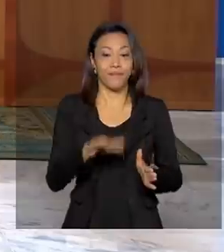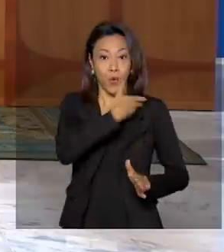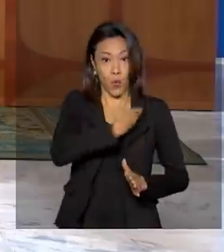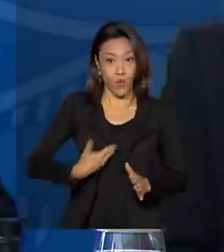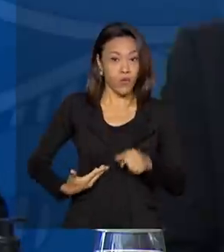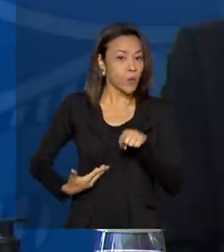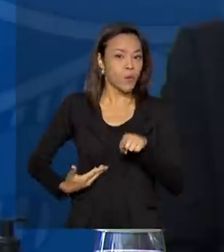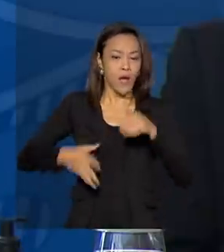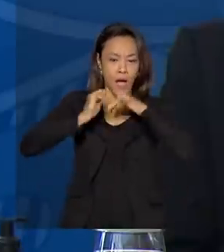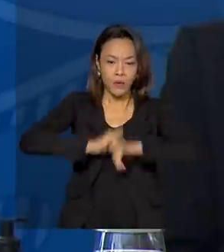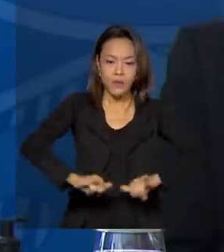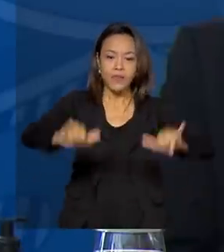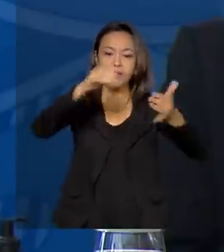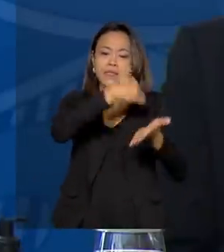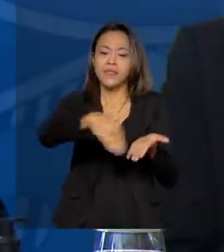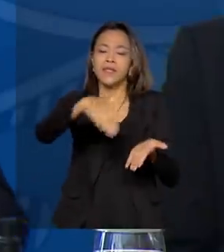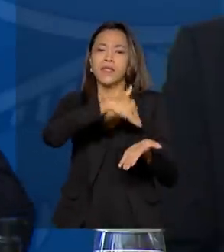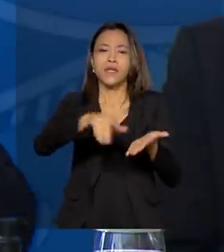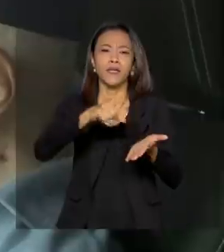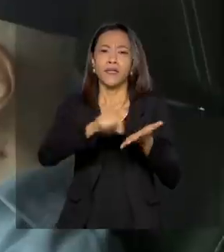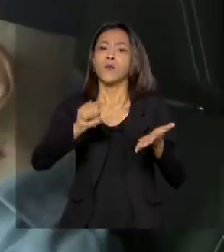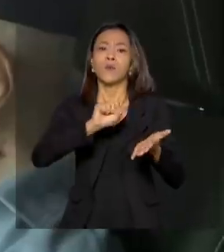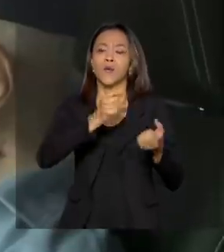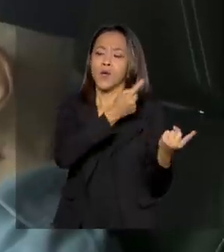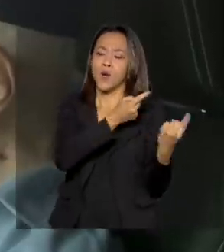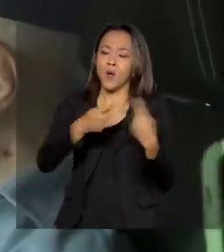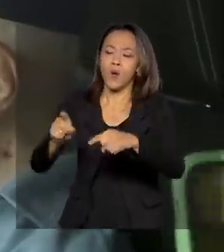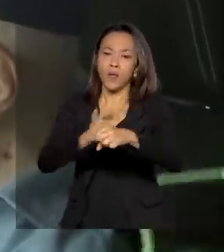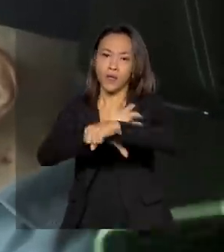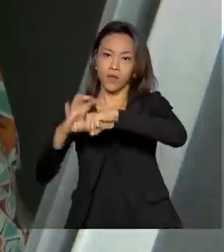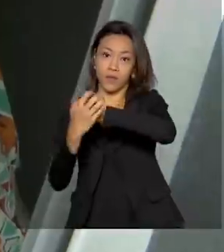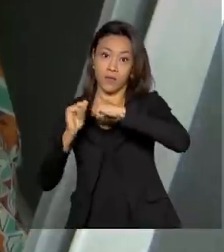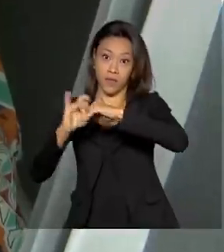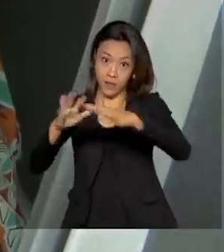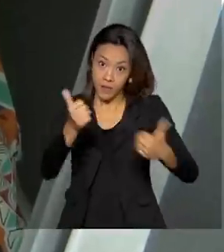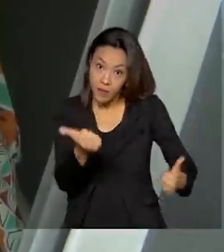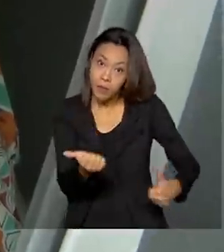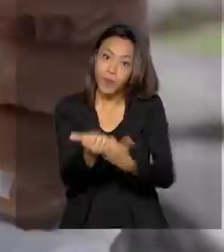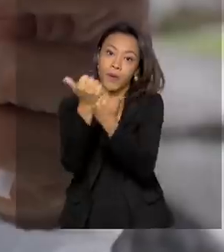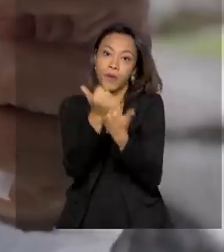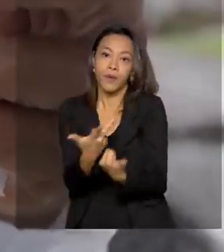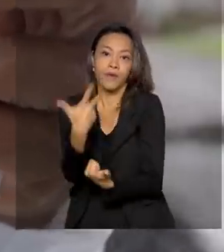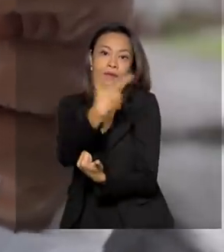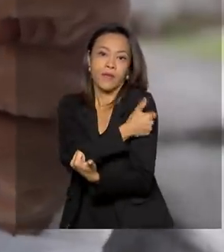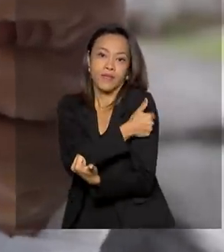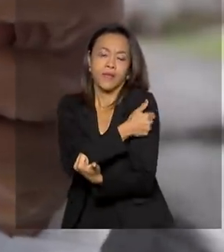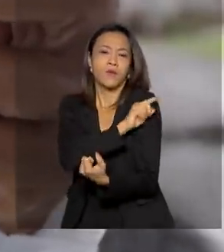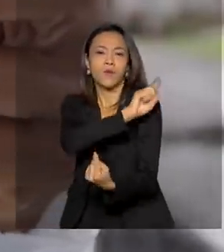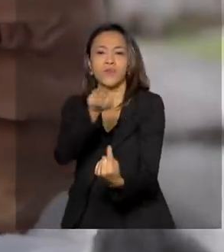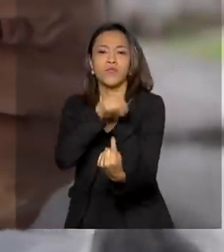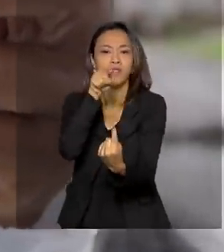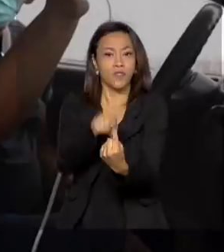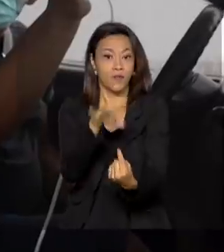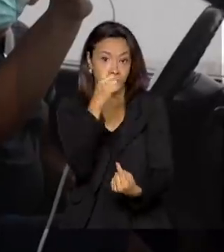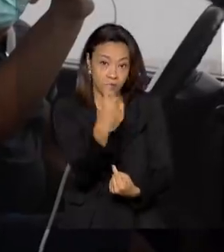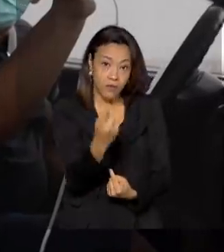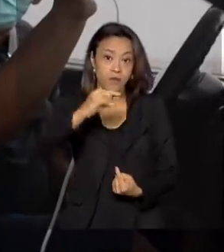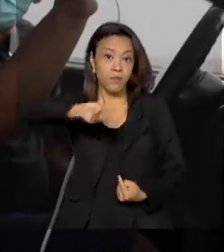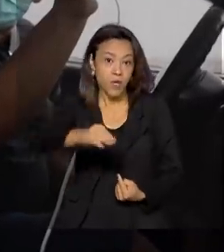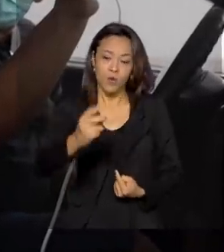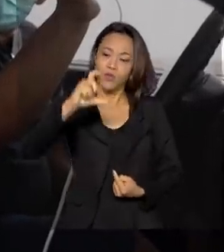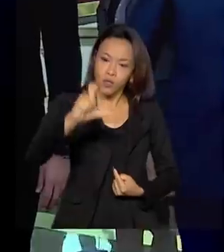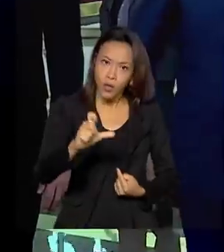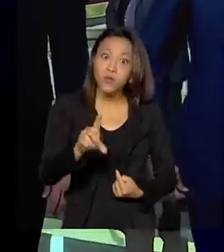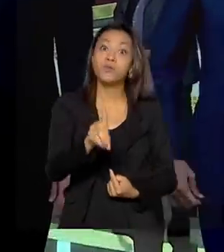anuncia a Secretaria de Combate à Pandemia e reforço da vacinação. A meta é aplicar um milhão de doses